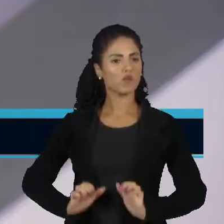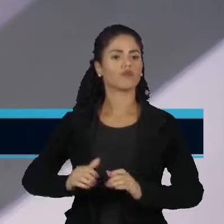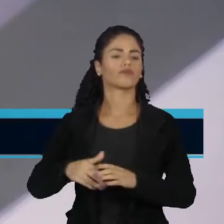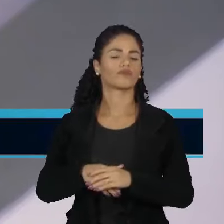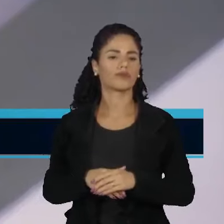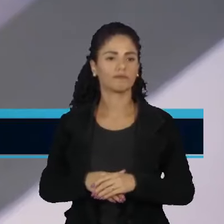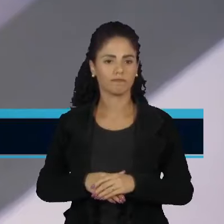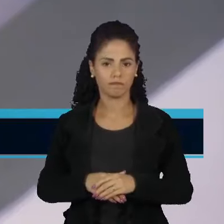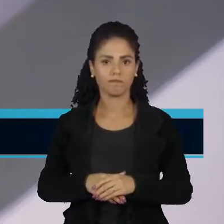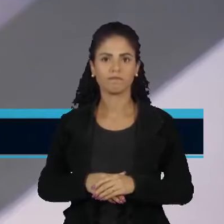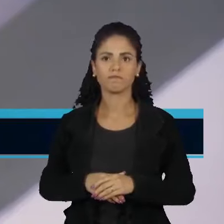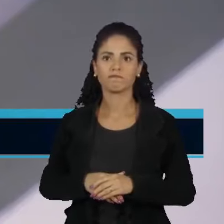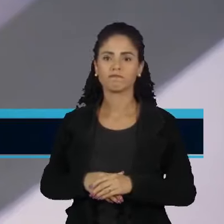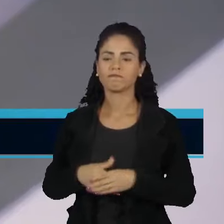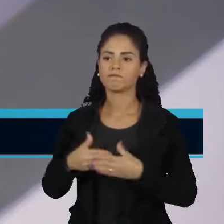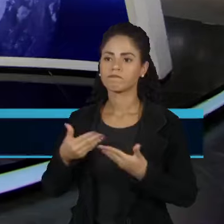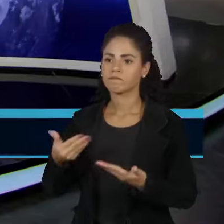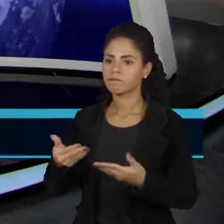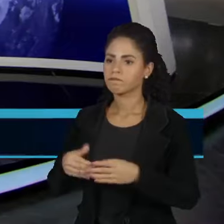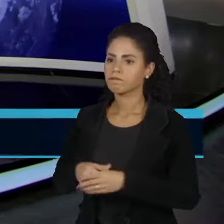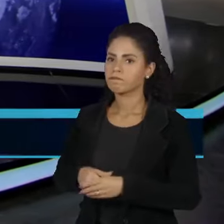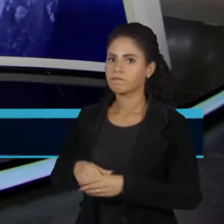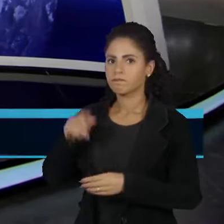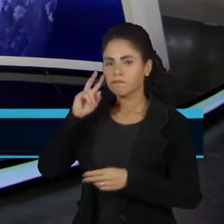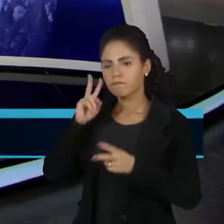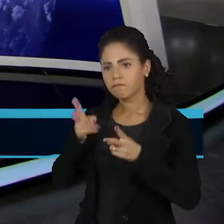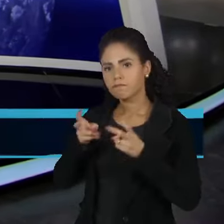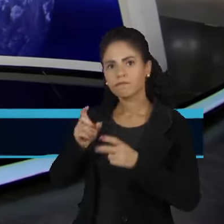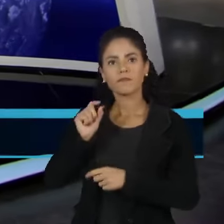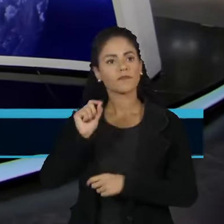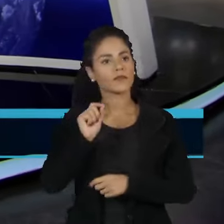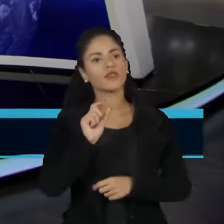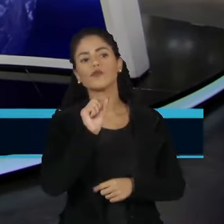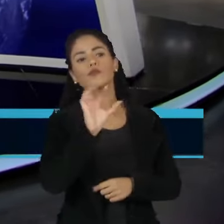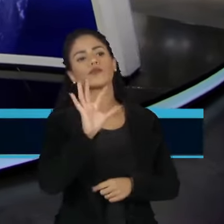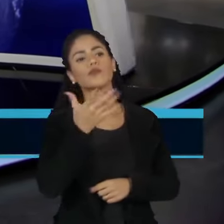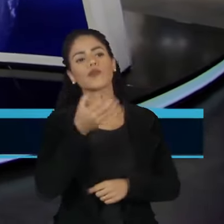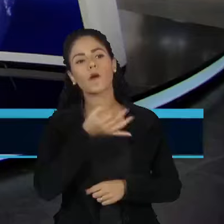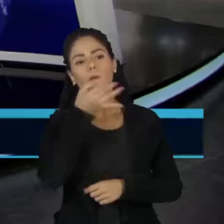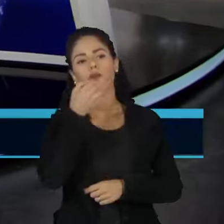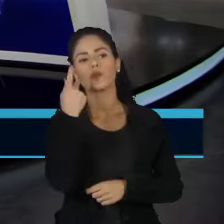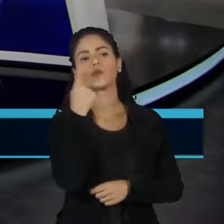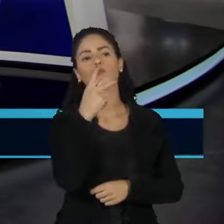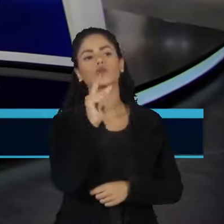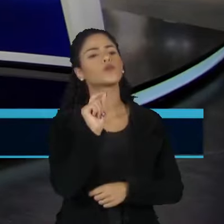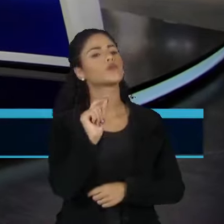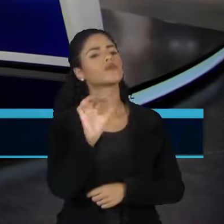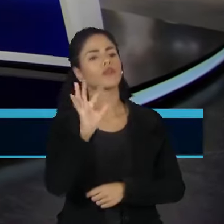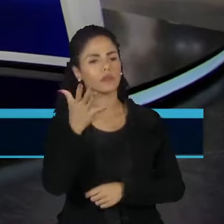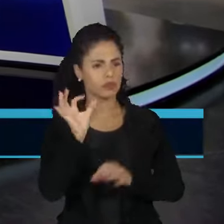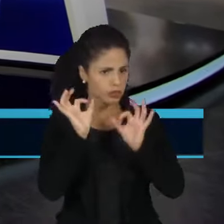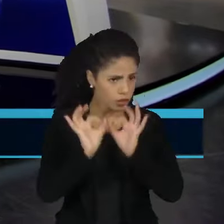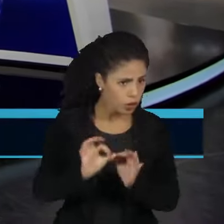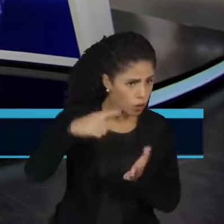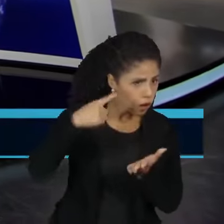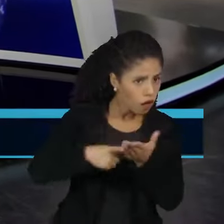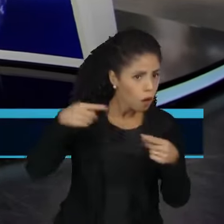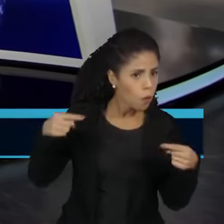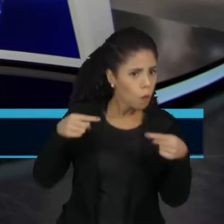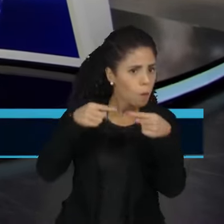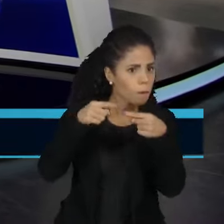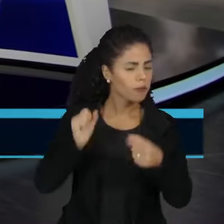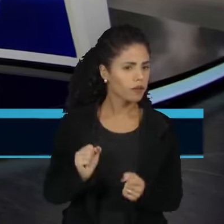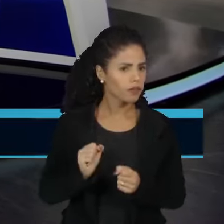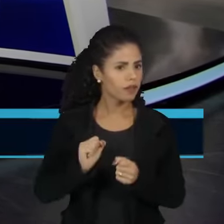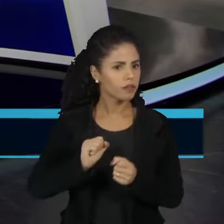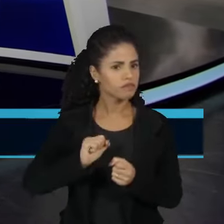eles pertencem. Com toda a água que ainda pode rolar, Taz, qual a sua aposta? Você acha que será viável fechar a conta da